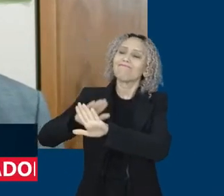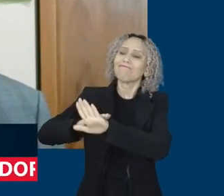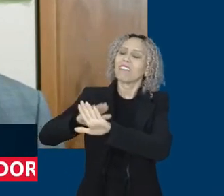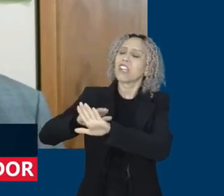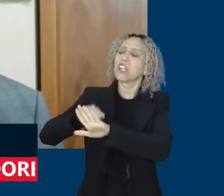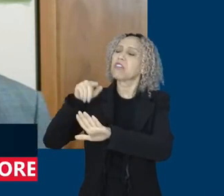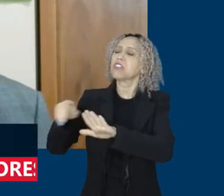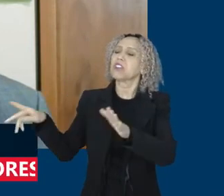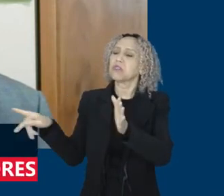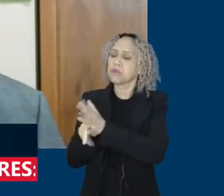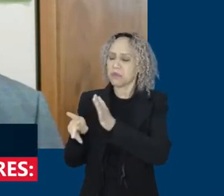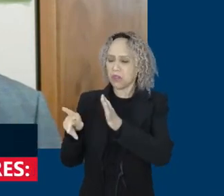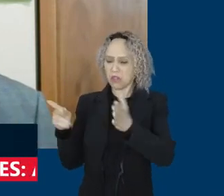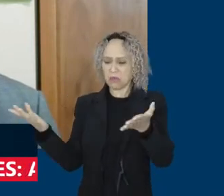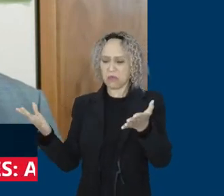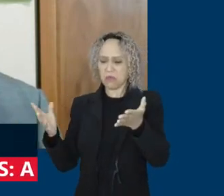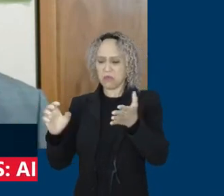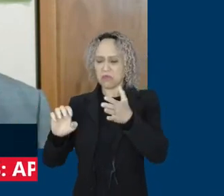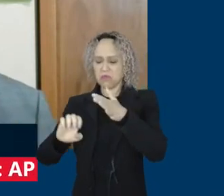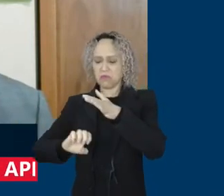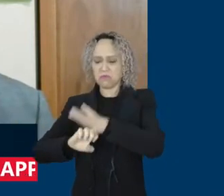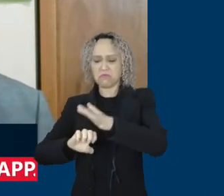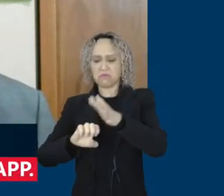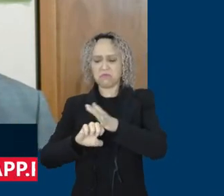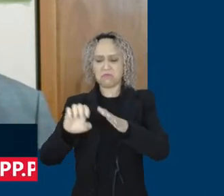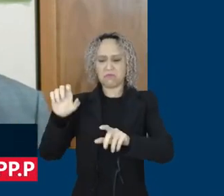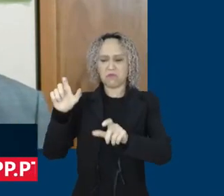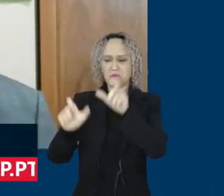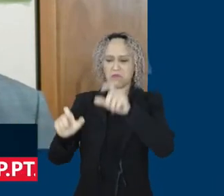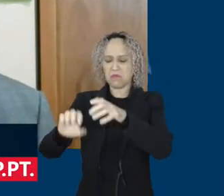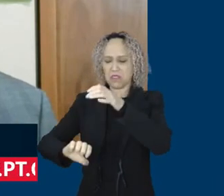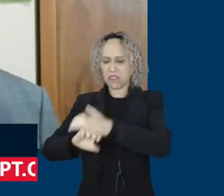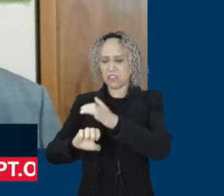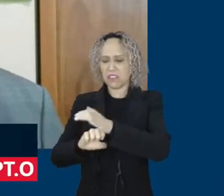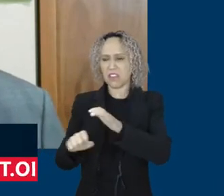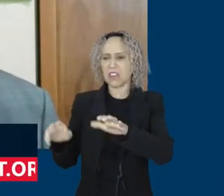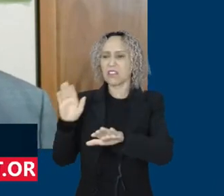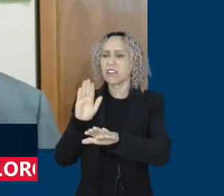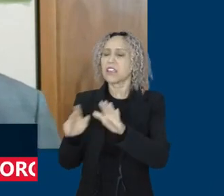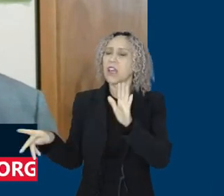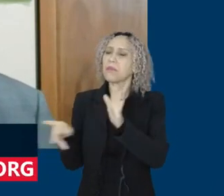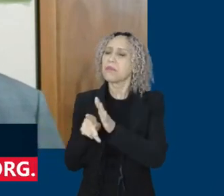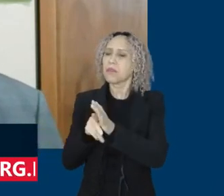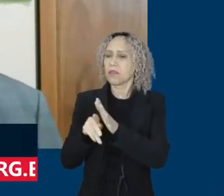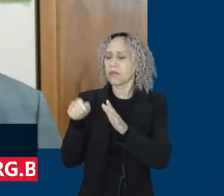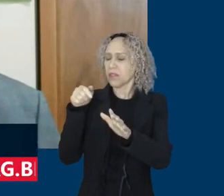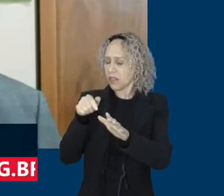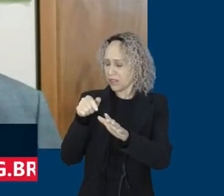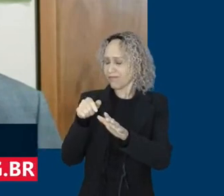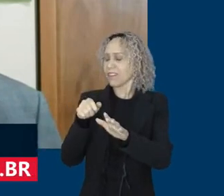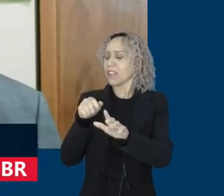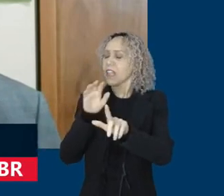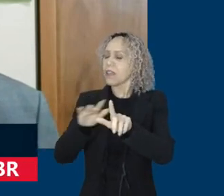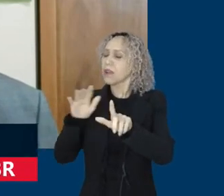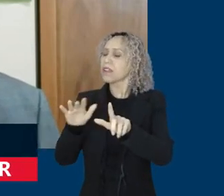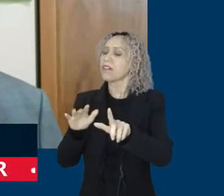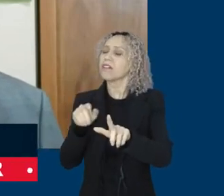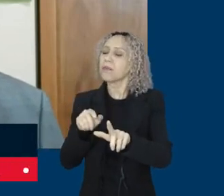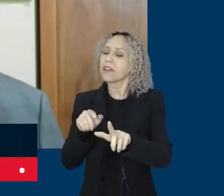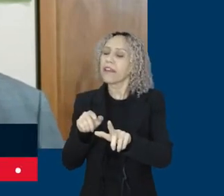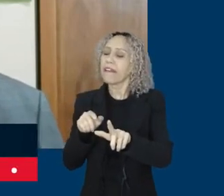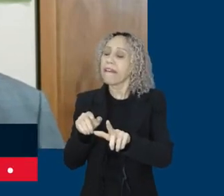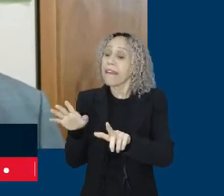e os donos dessas plataformas que acabam permitindo que a ultradireita tome espaço,